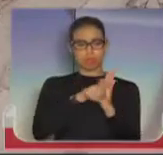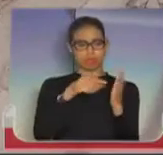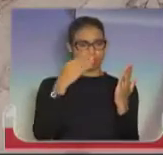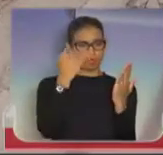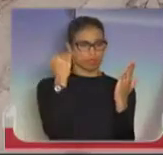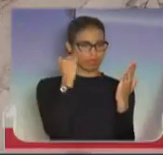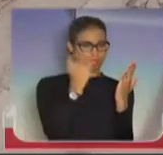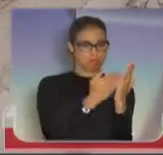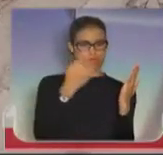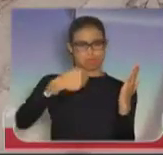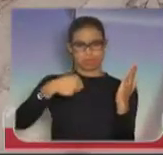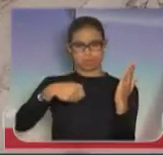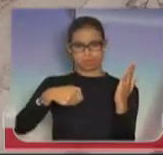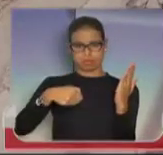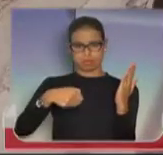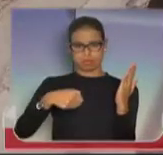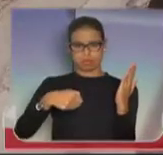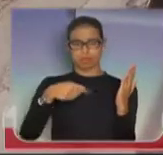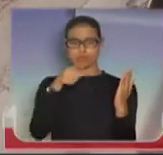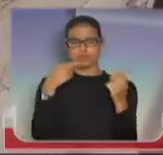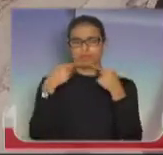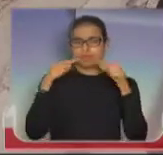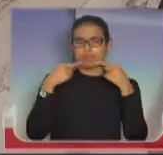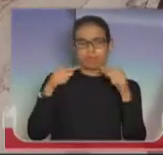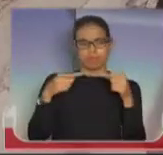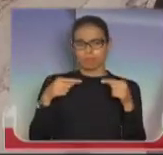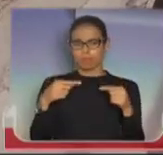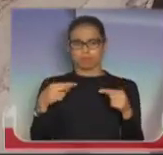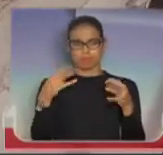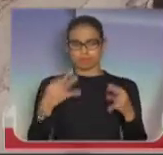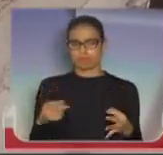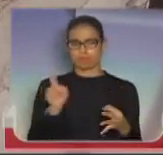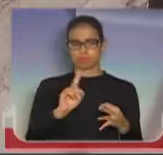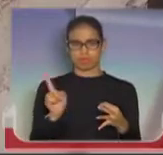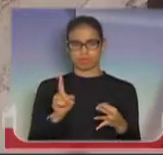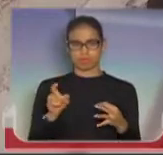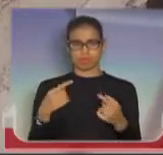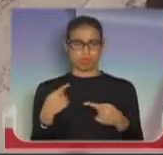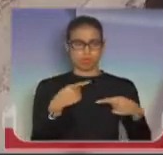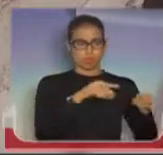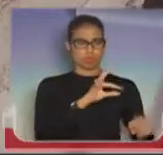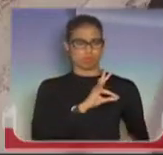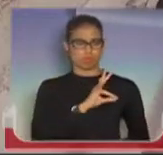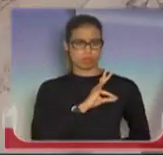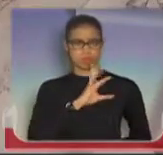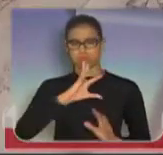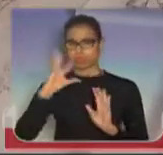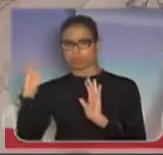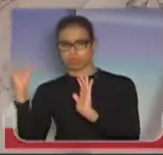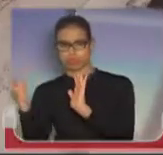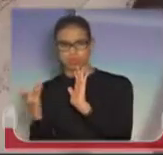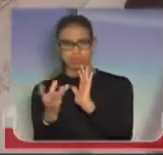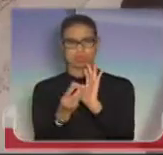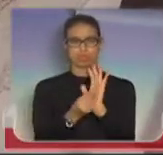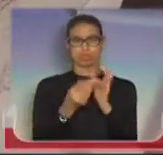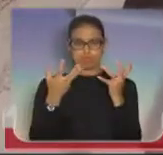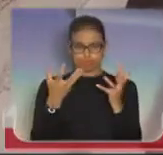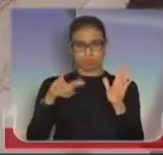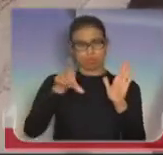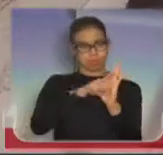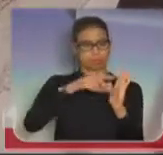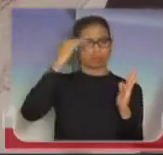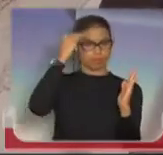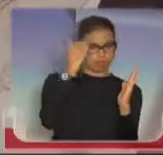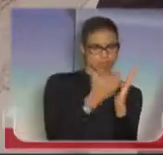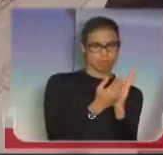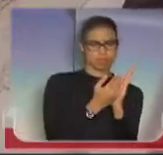ser cumprida, meu irmão. Você não tem o que reclamar. Osado, né? Quando é contra a polícia militar, todo mundo quer que a lei seja aplicada.